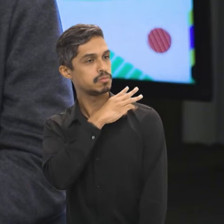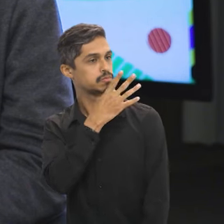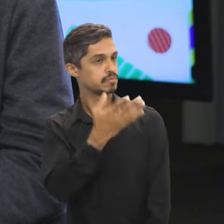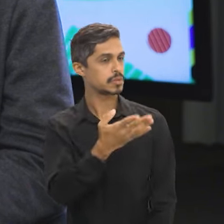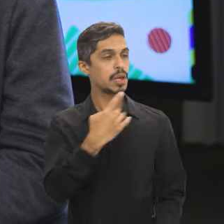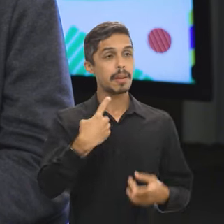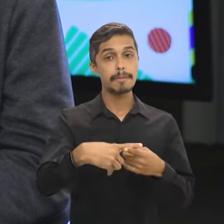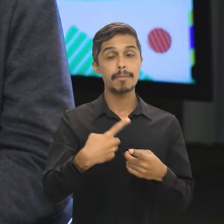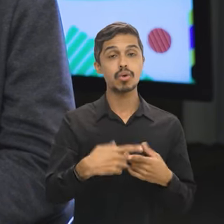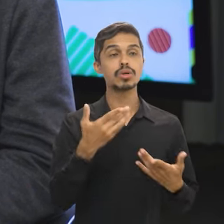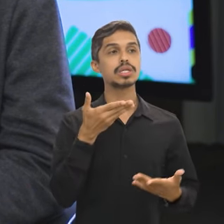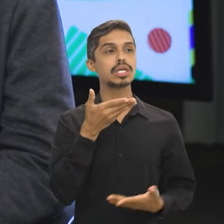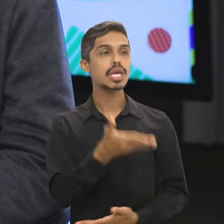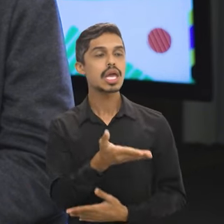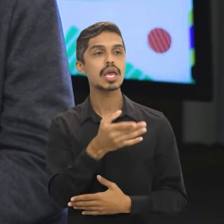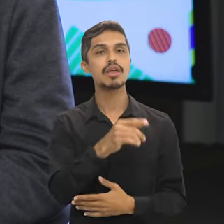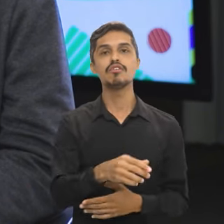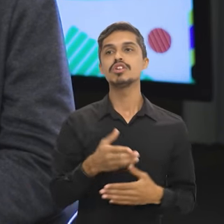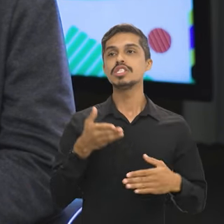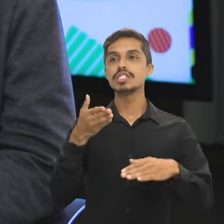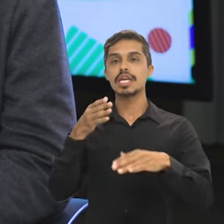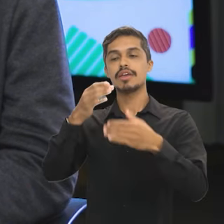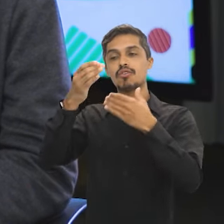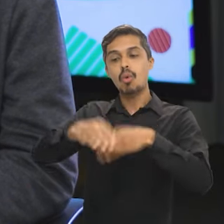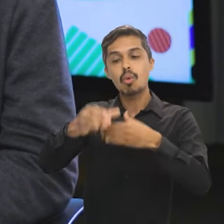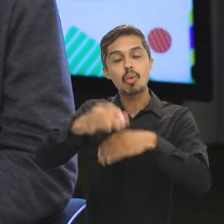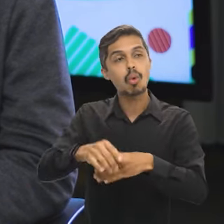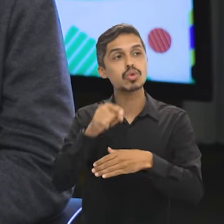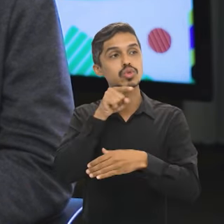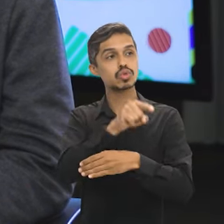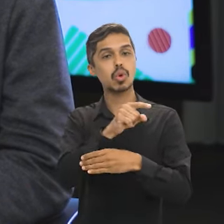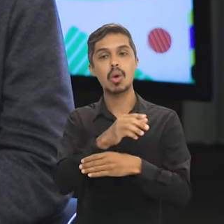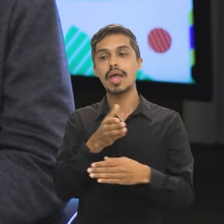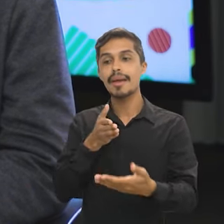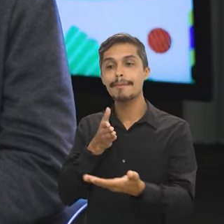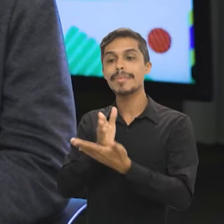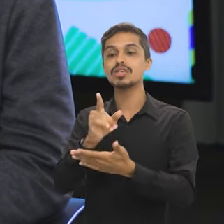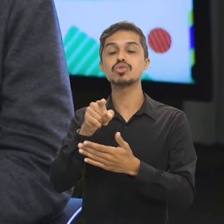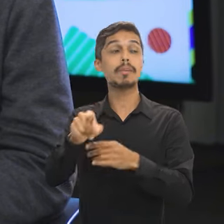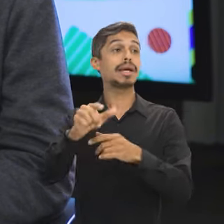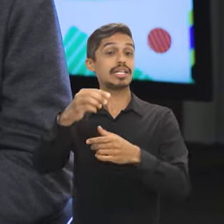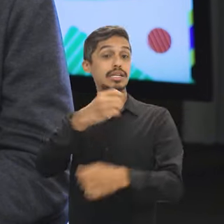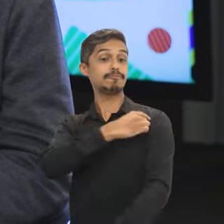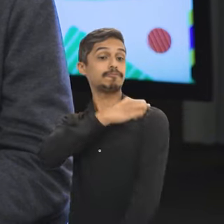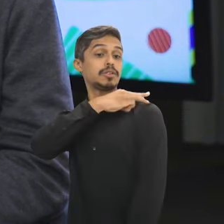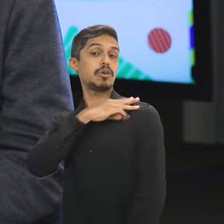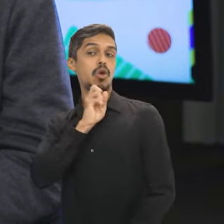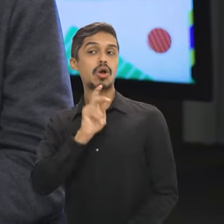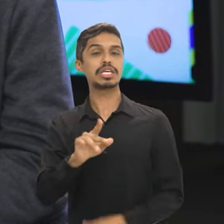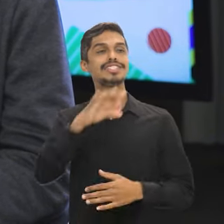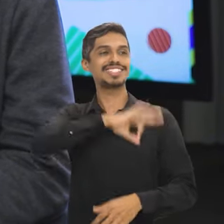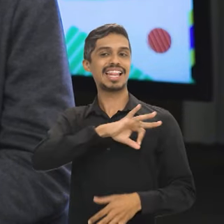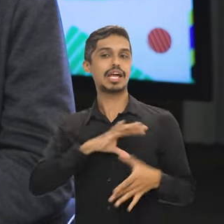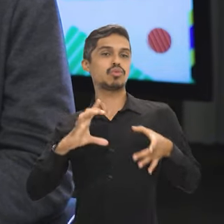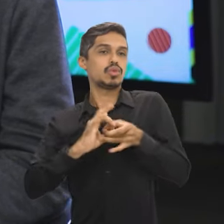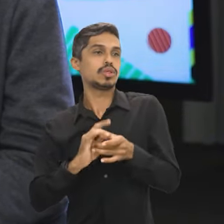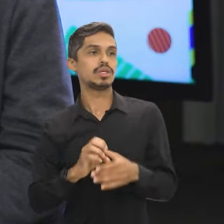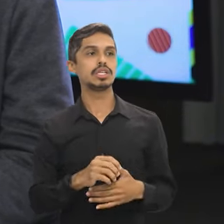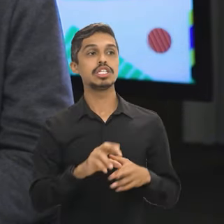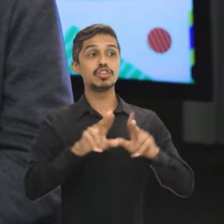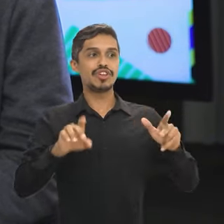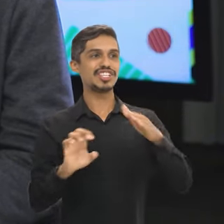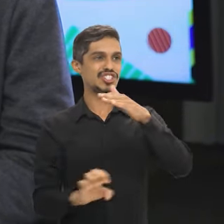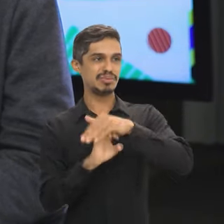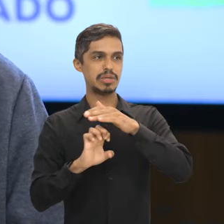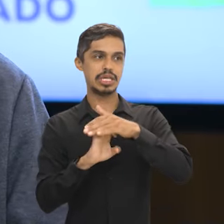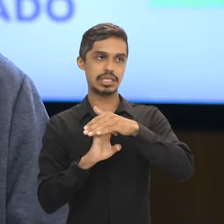de entrada no serviço público é sempre o concurso público. Não é porque você concluiu uma formação que você passa para outro tipo de cargo. É diferente